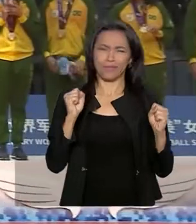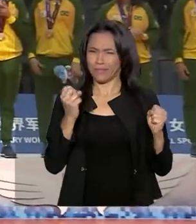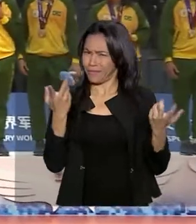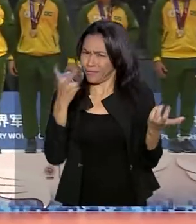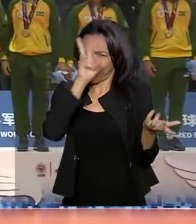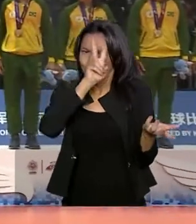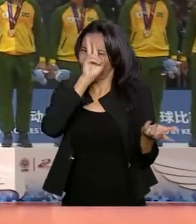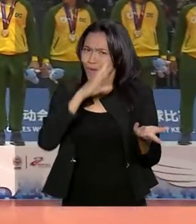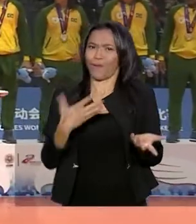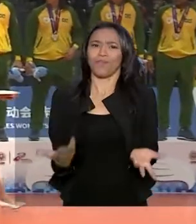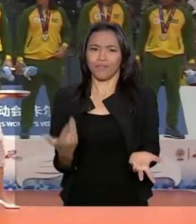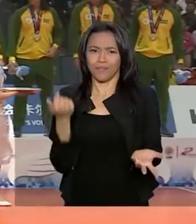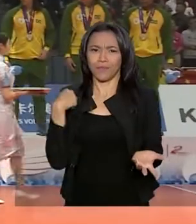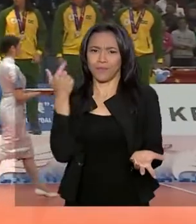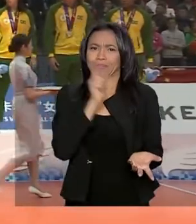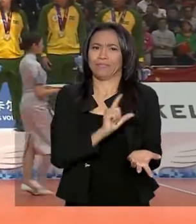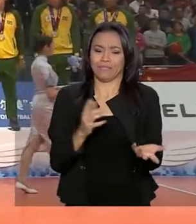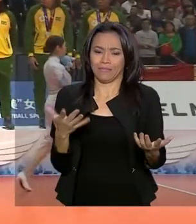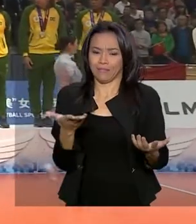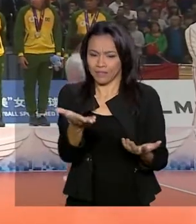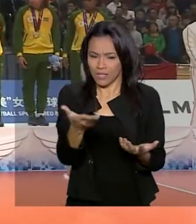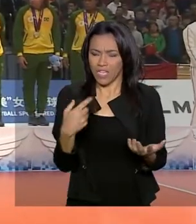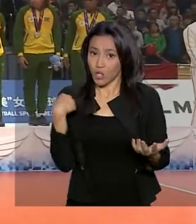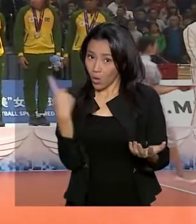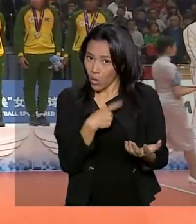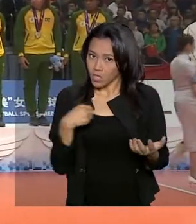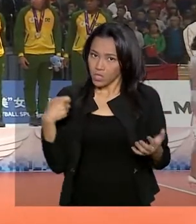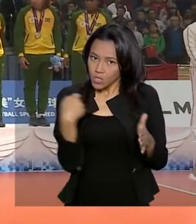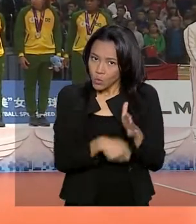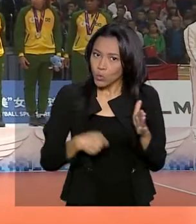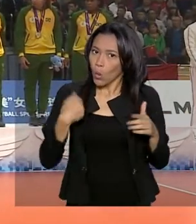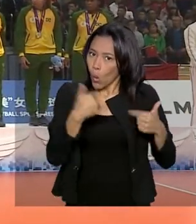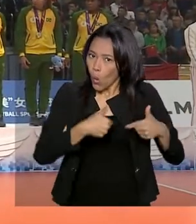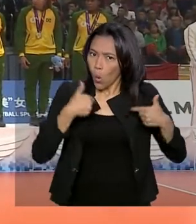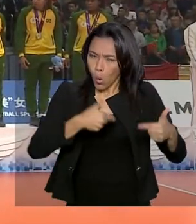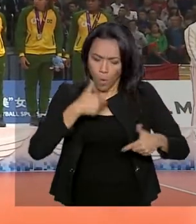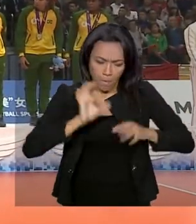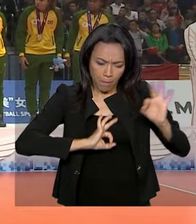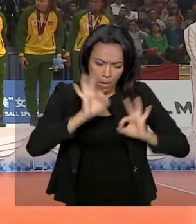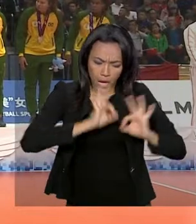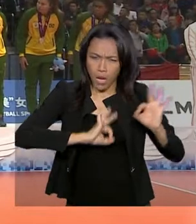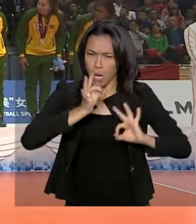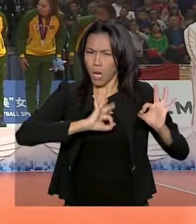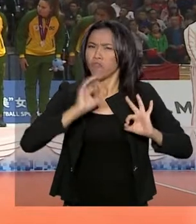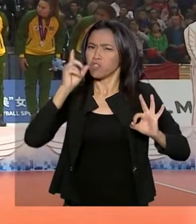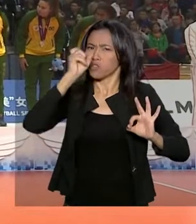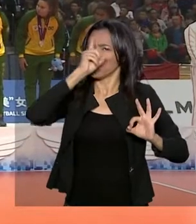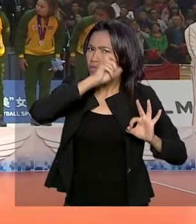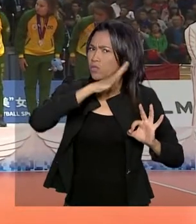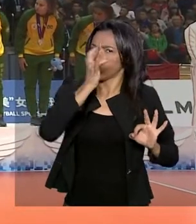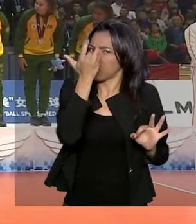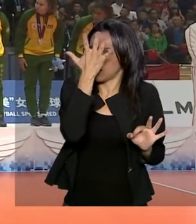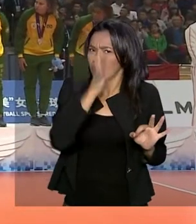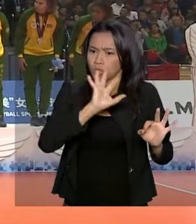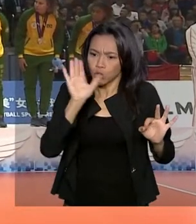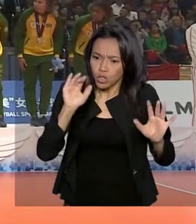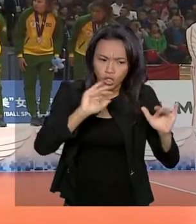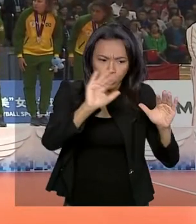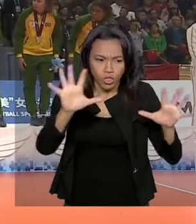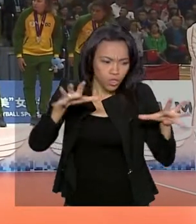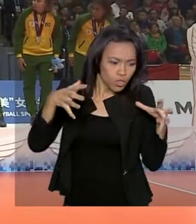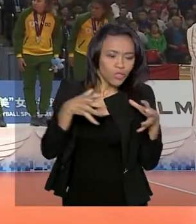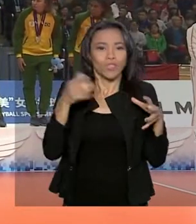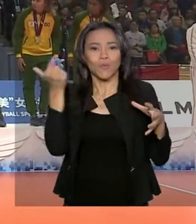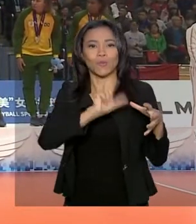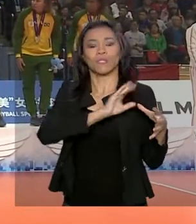histórica mesmo. A gente lutou muito pra estar aqui, com todas as dificuldades que a gente tem de juntar esse grupo. Deu tudo